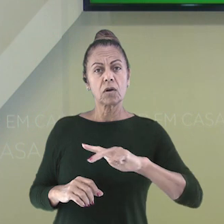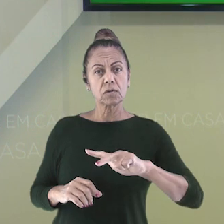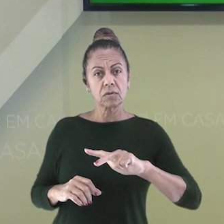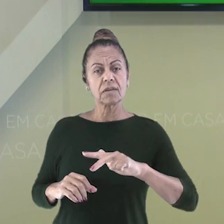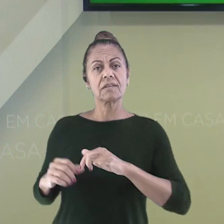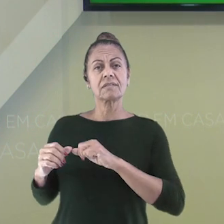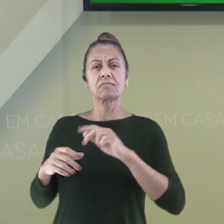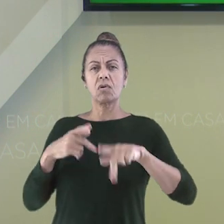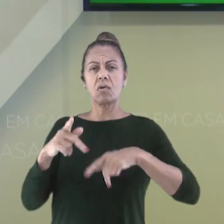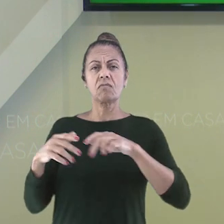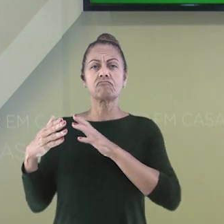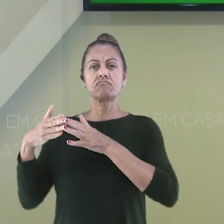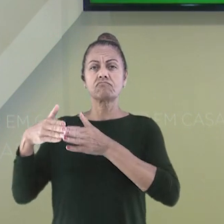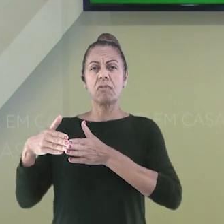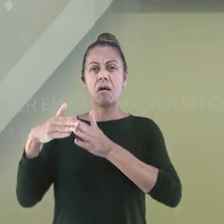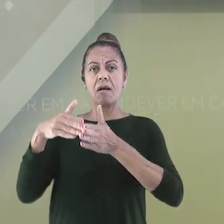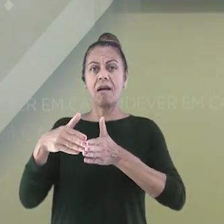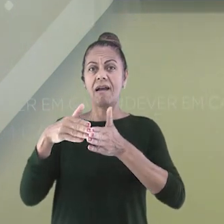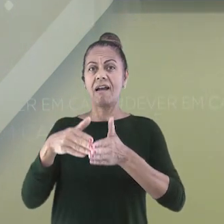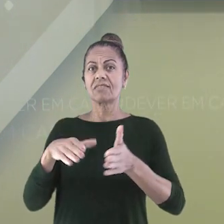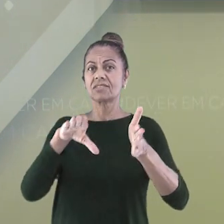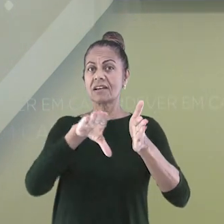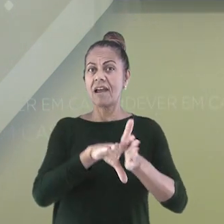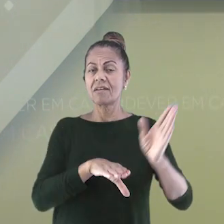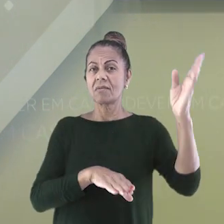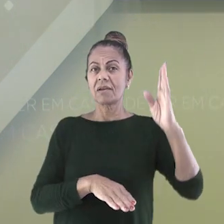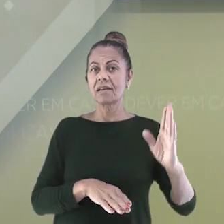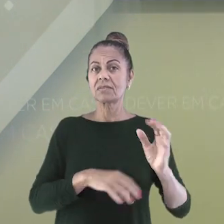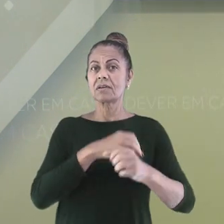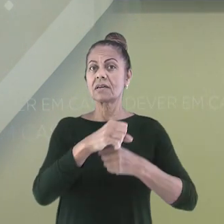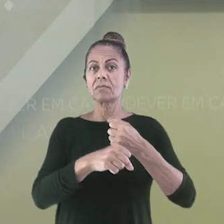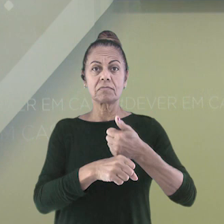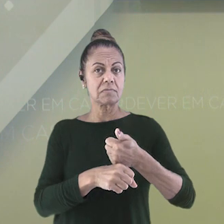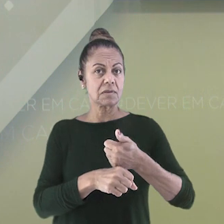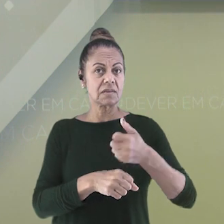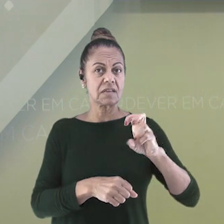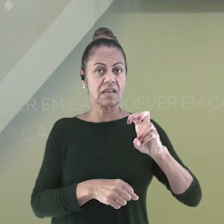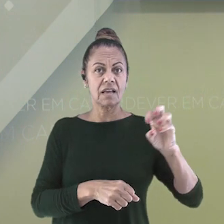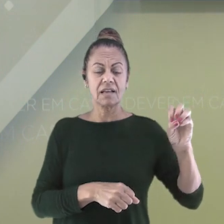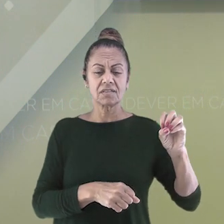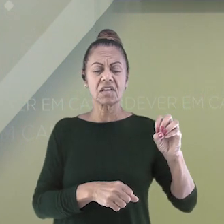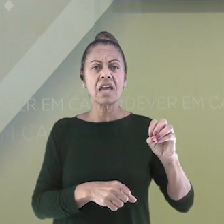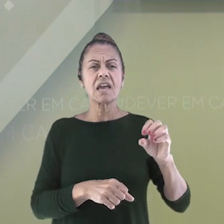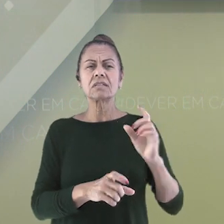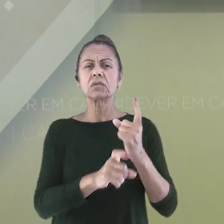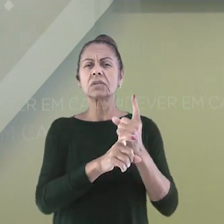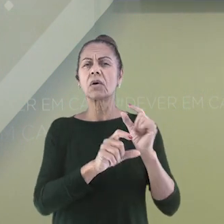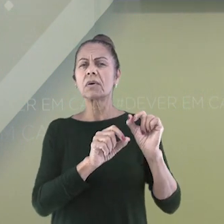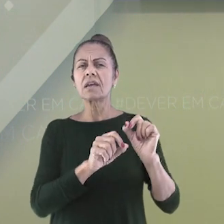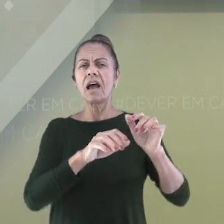ocorreram mais mudanças nessa divisão. Eles encontraram uma terra vasta, ou seja, ampla, grande.